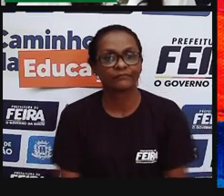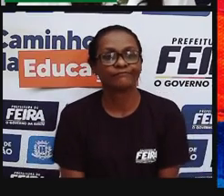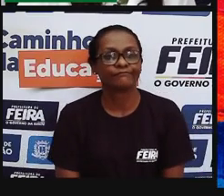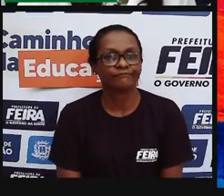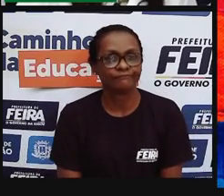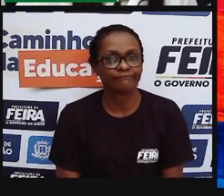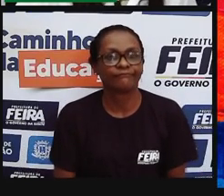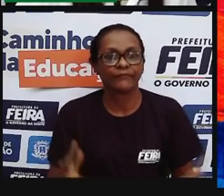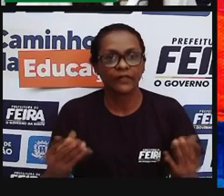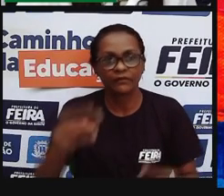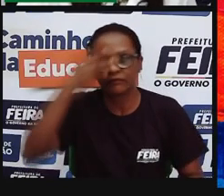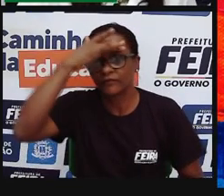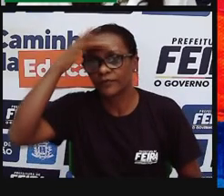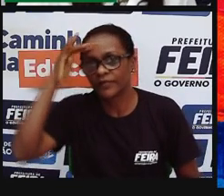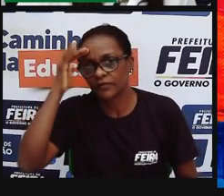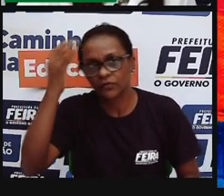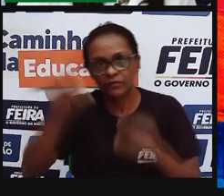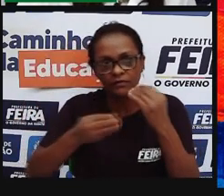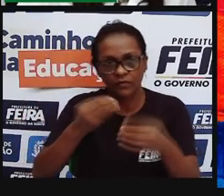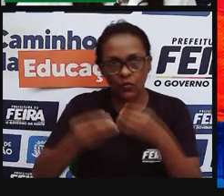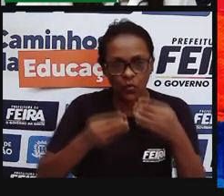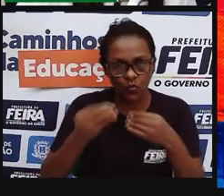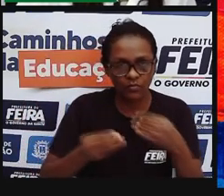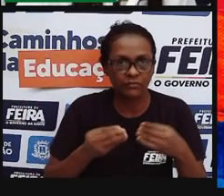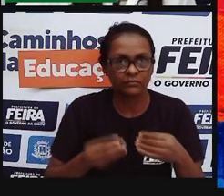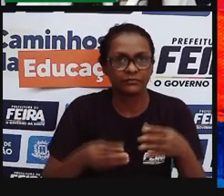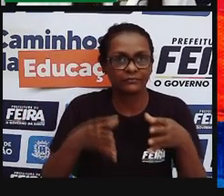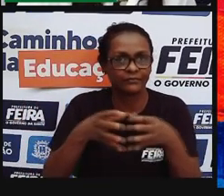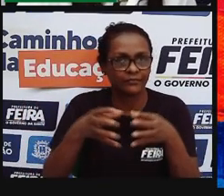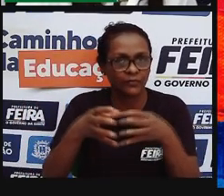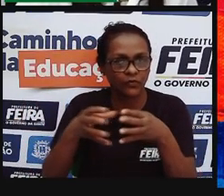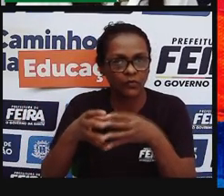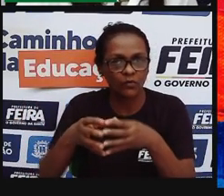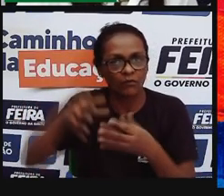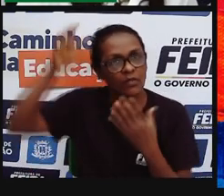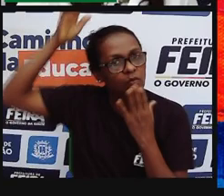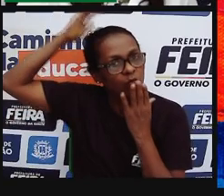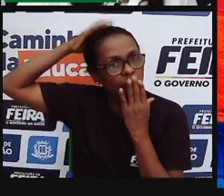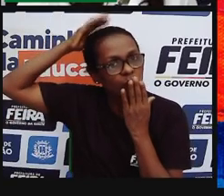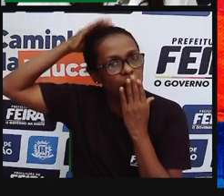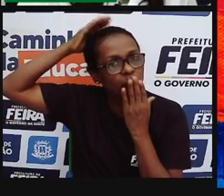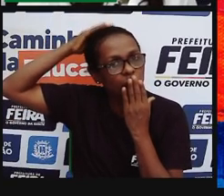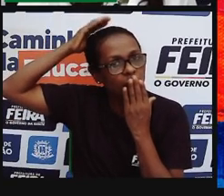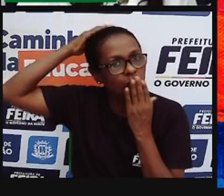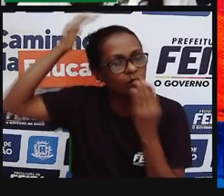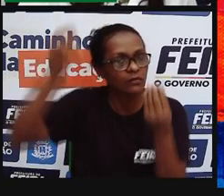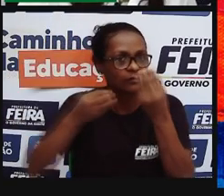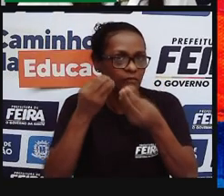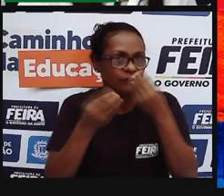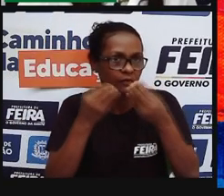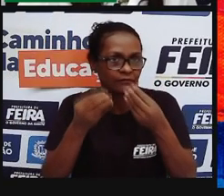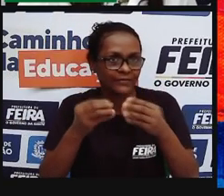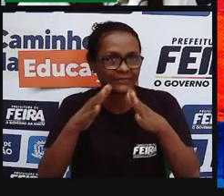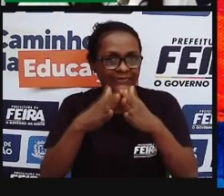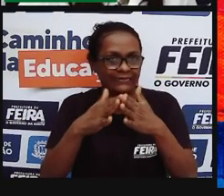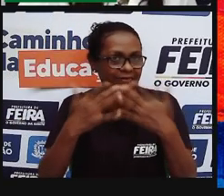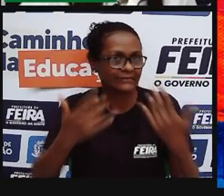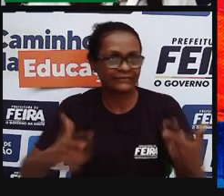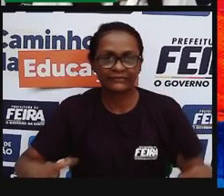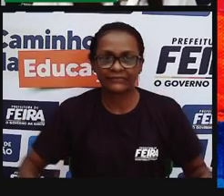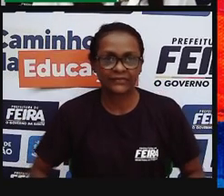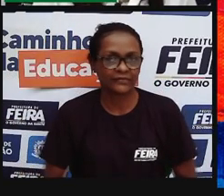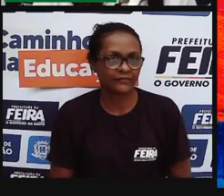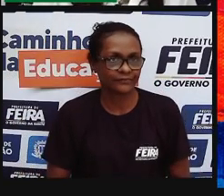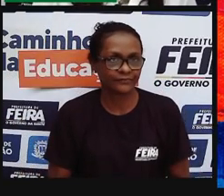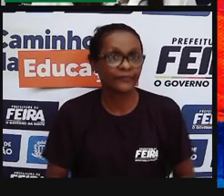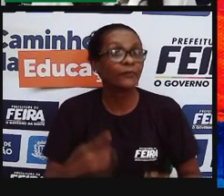populações, né, os povos indígenas que ficaram sem terra e por que que ficaram sem terra